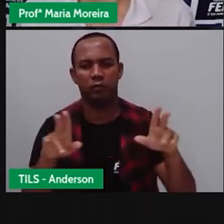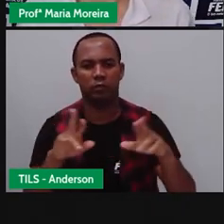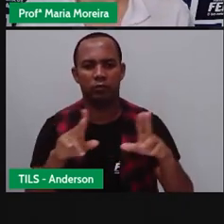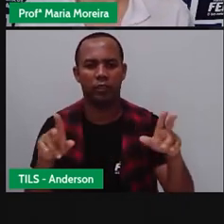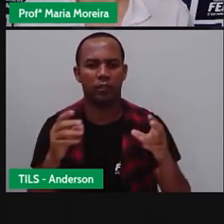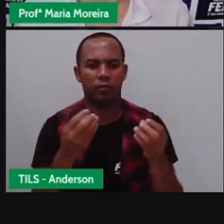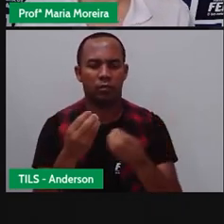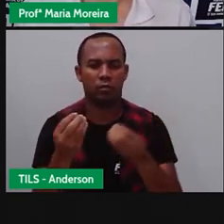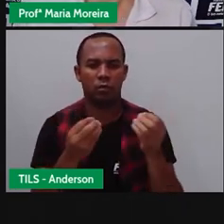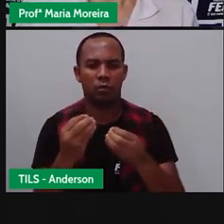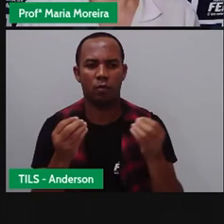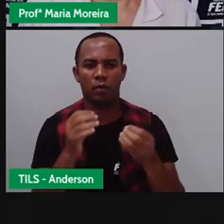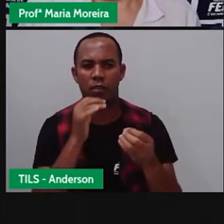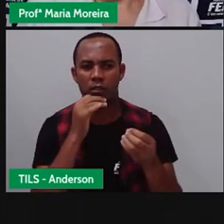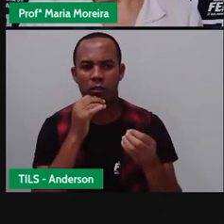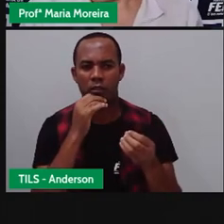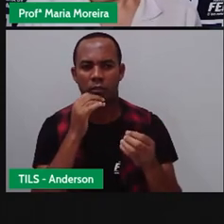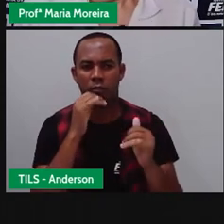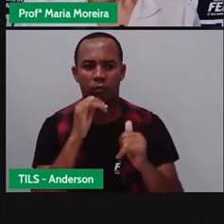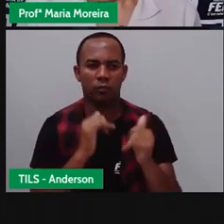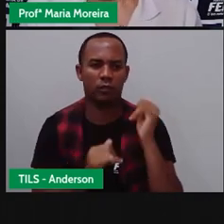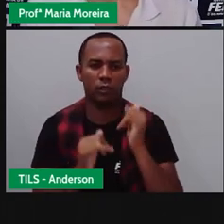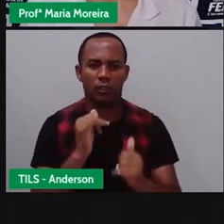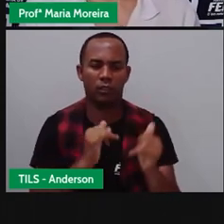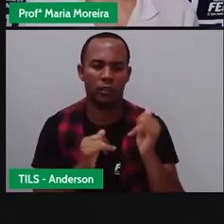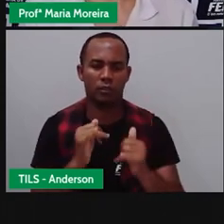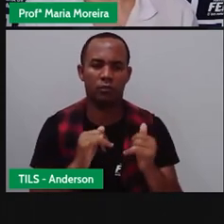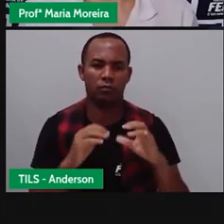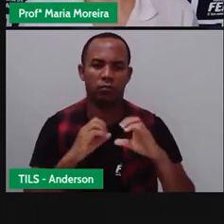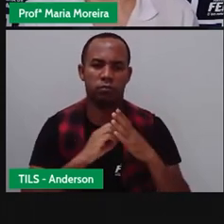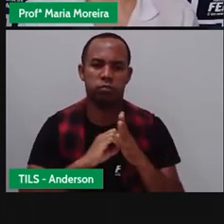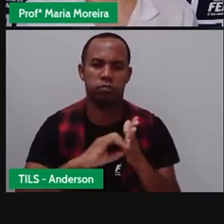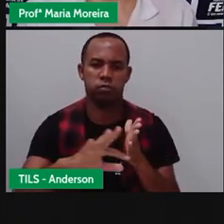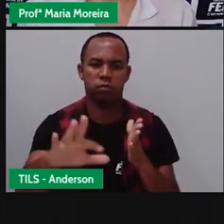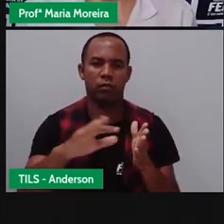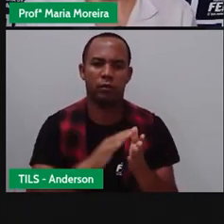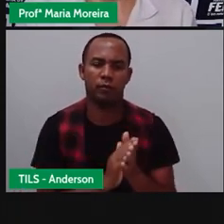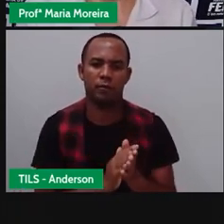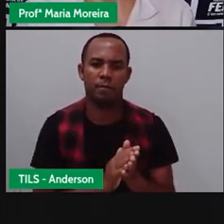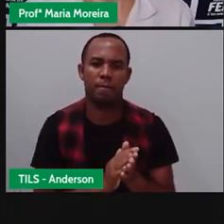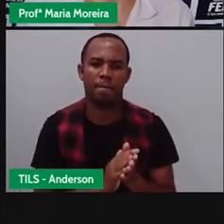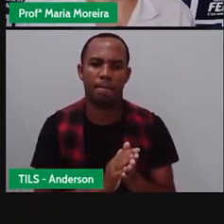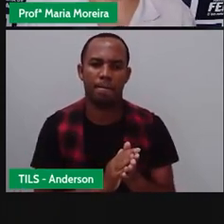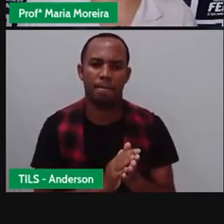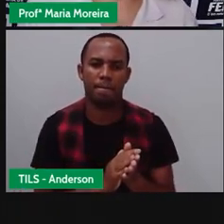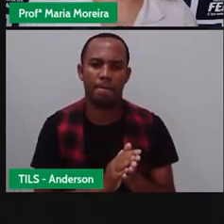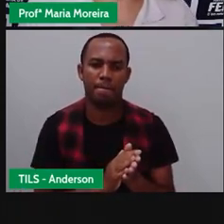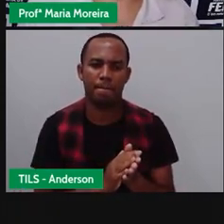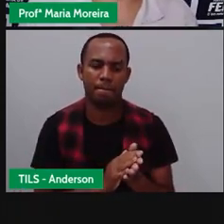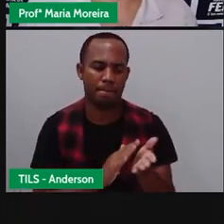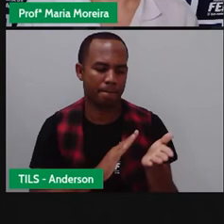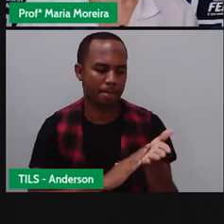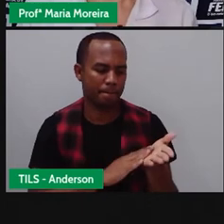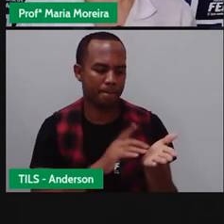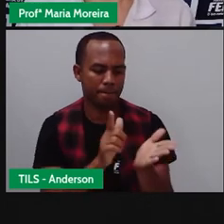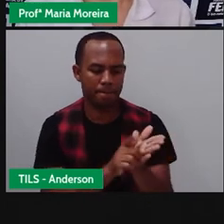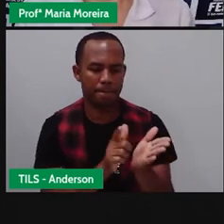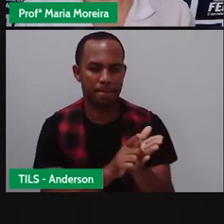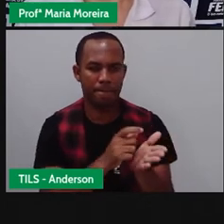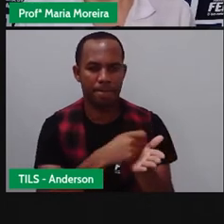É enviado pela internet. Mensagem escrita em papel. Geralmente enviada pelo